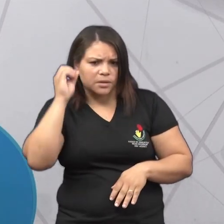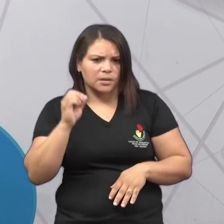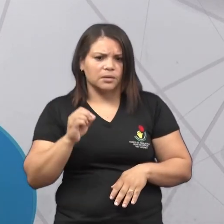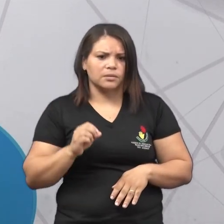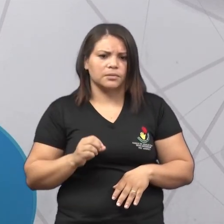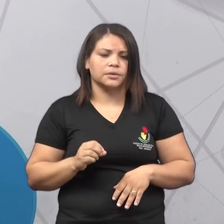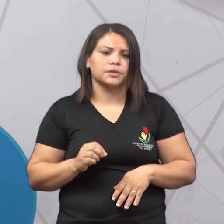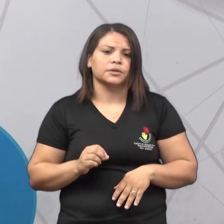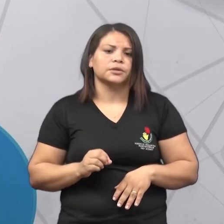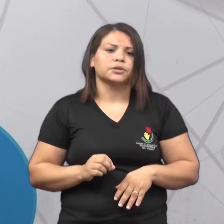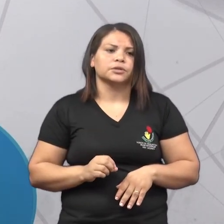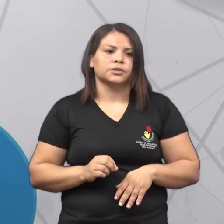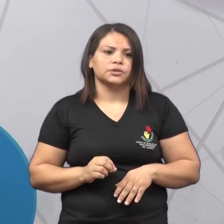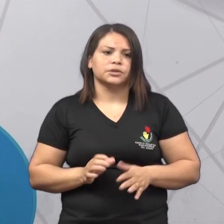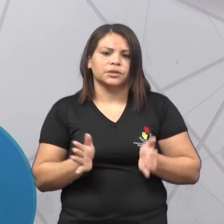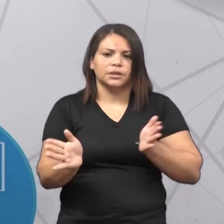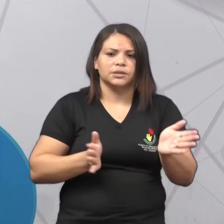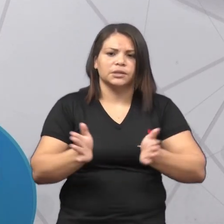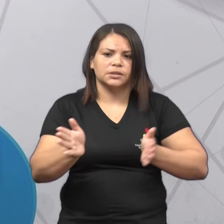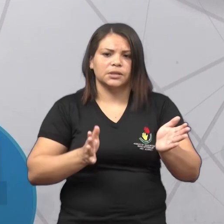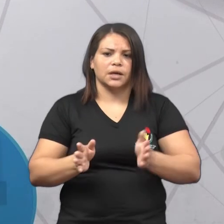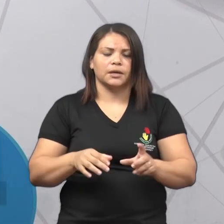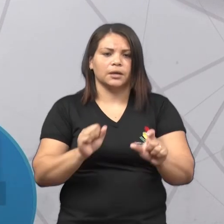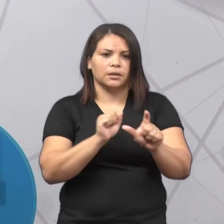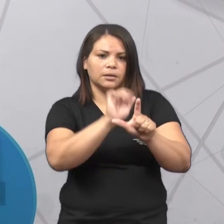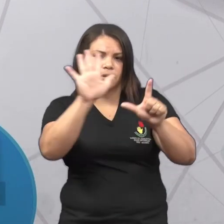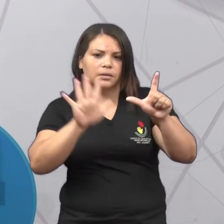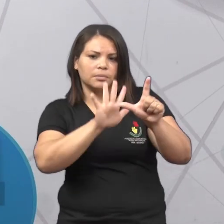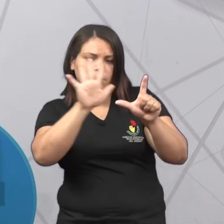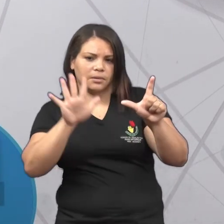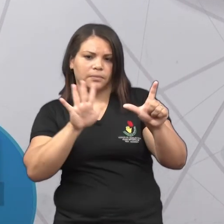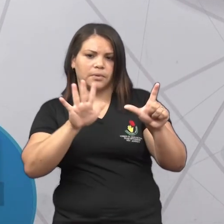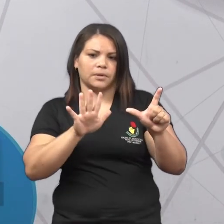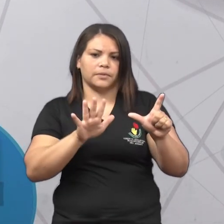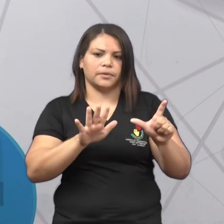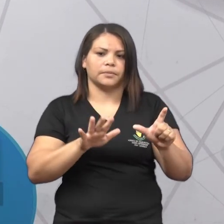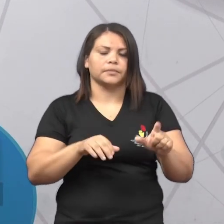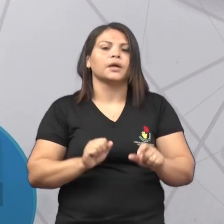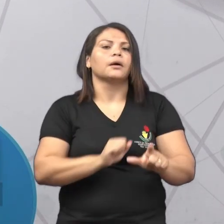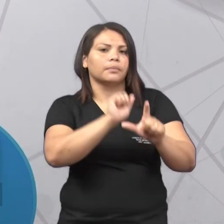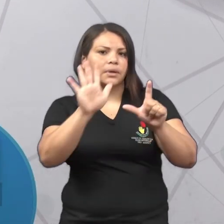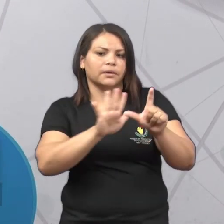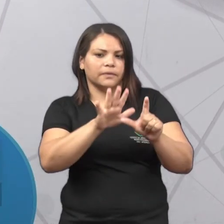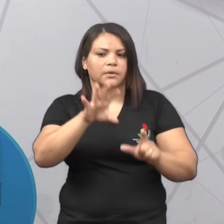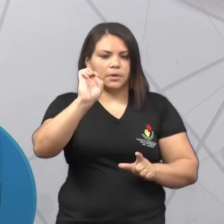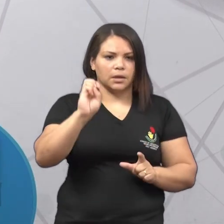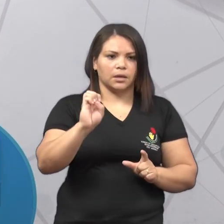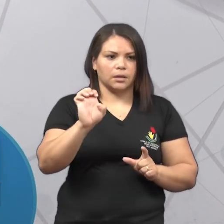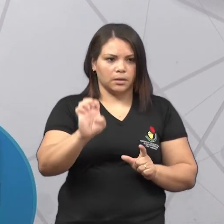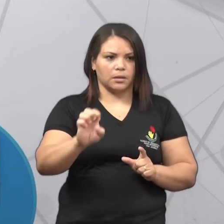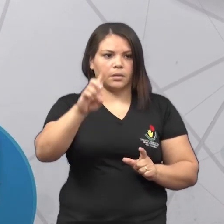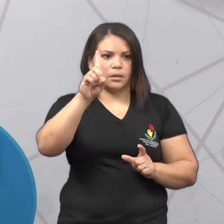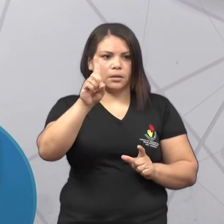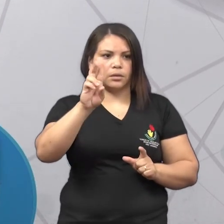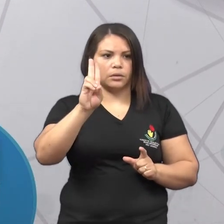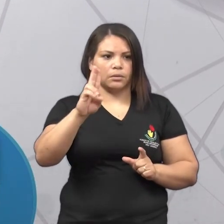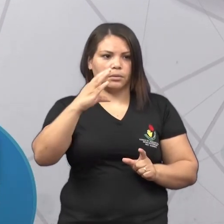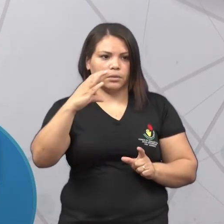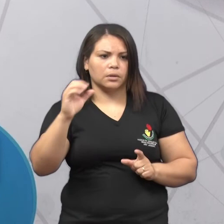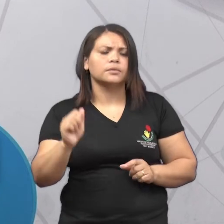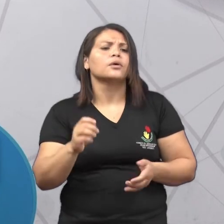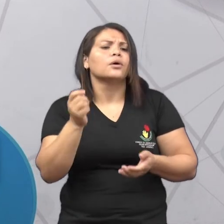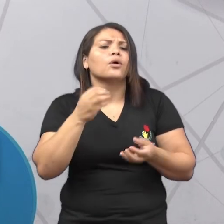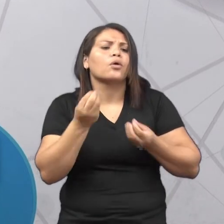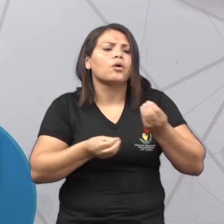acessar a nossa plataforma, tá bom? O nome da nossa plataforma é Plataforma Eduque. Como é se escreve